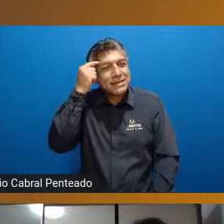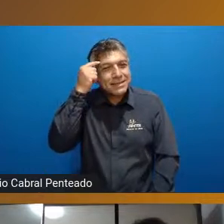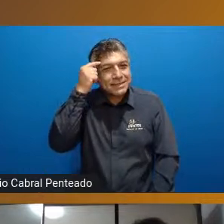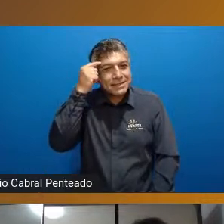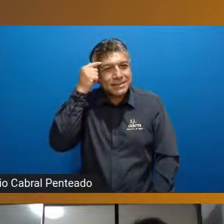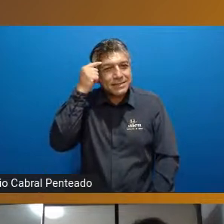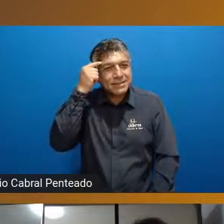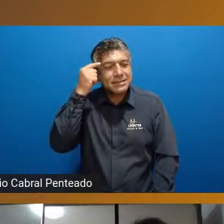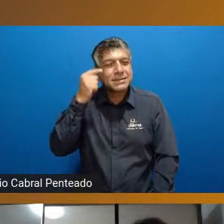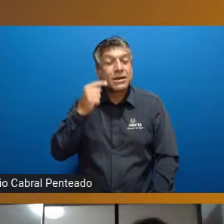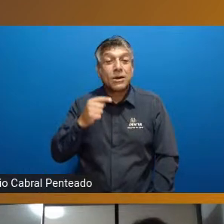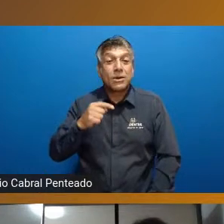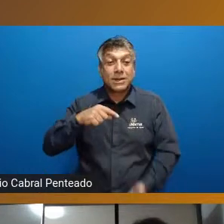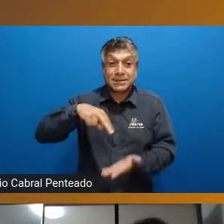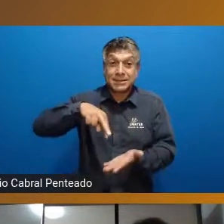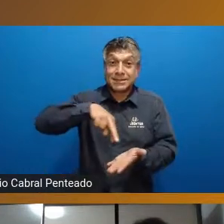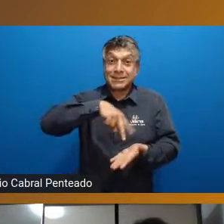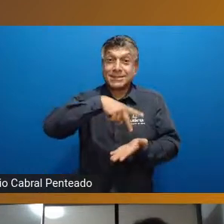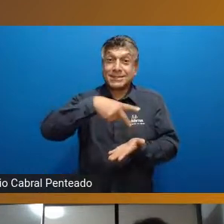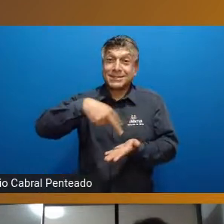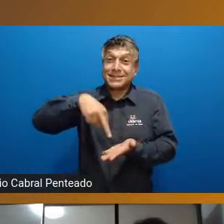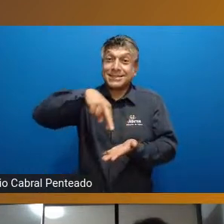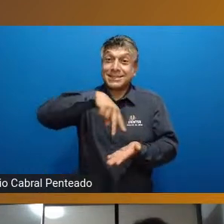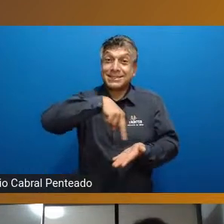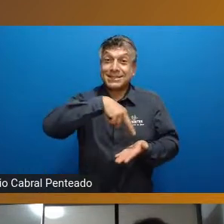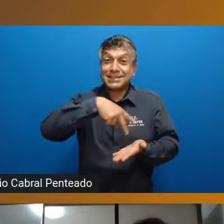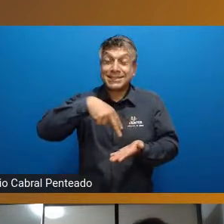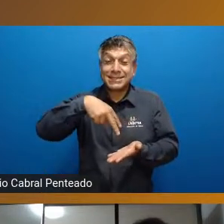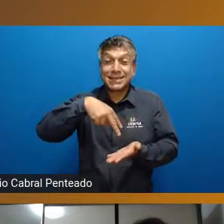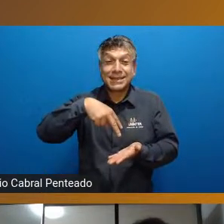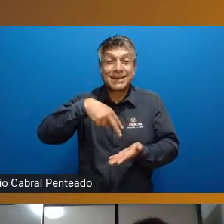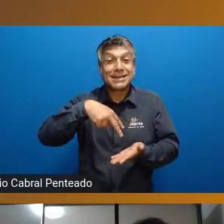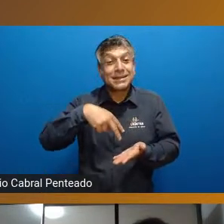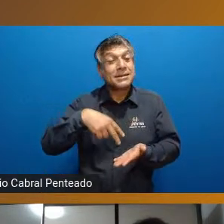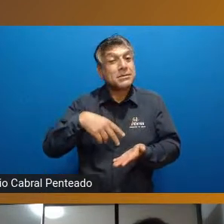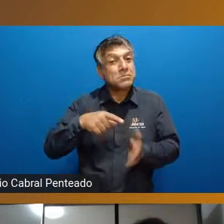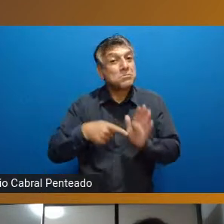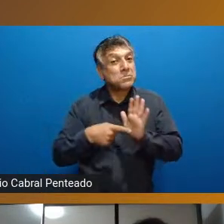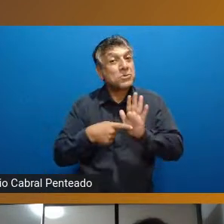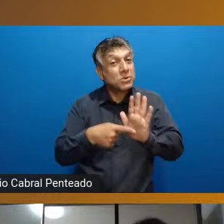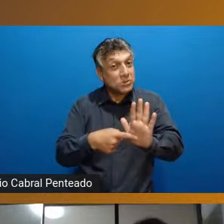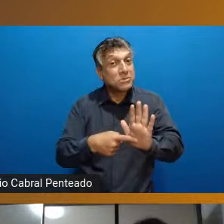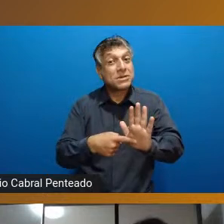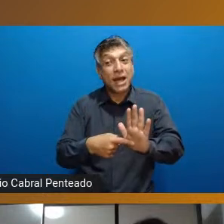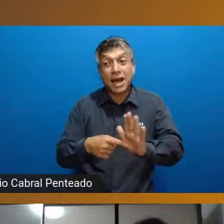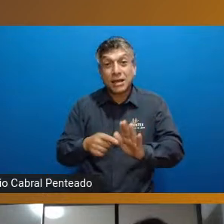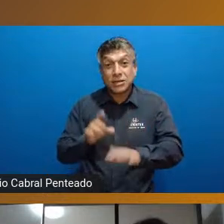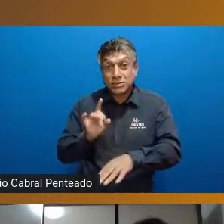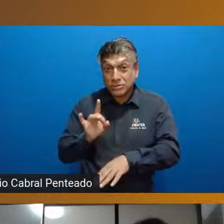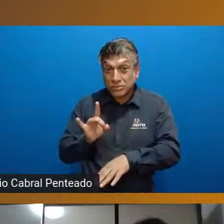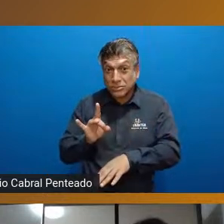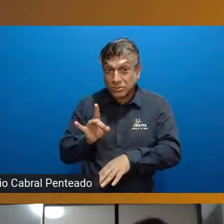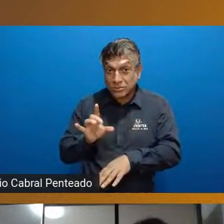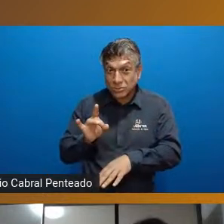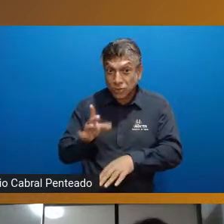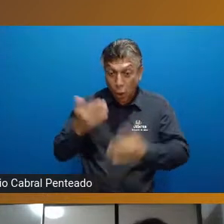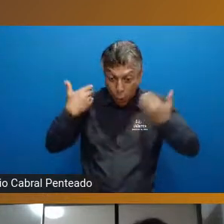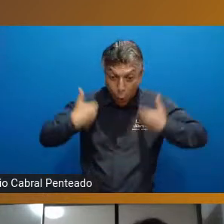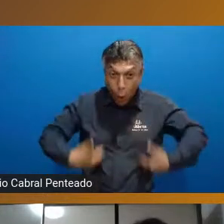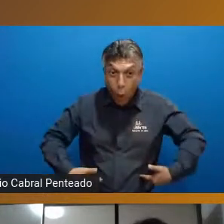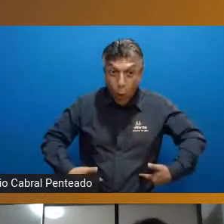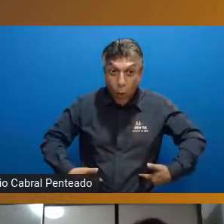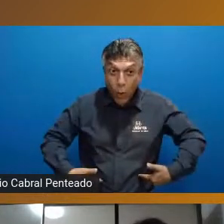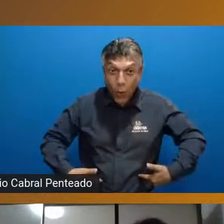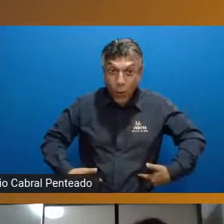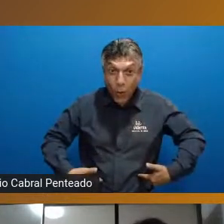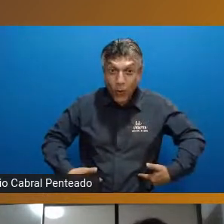aplicação do balé dentro dessa pesquisa mostrou que desenvolve não somente os aspectos motores mas